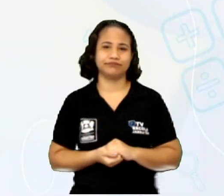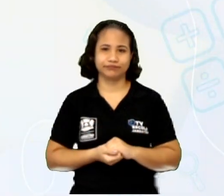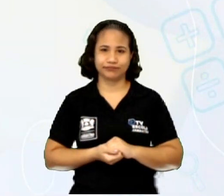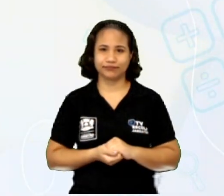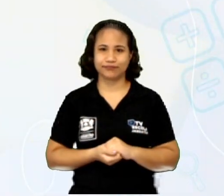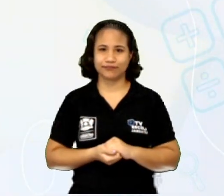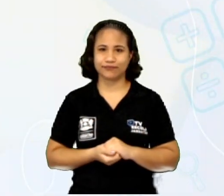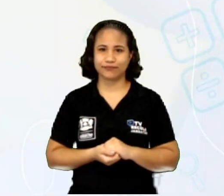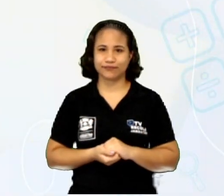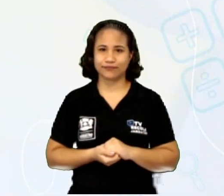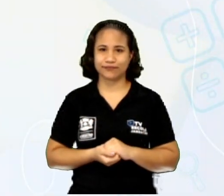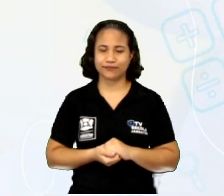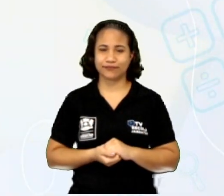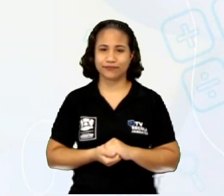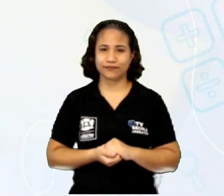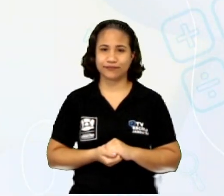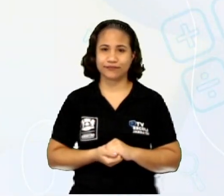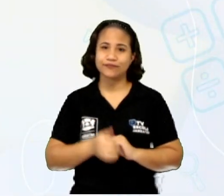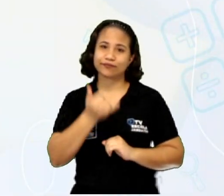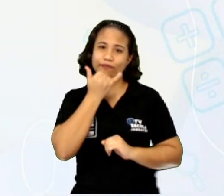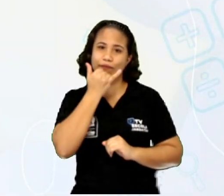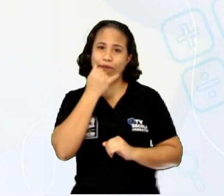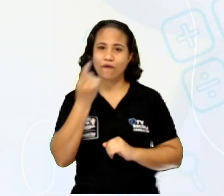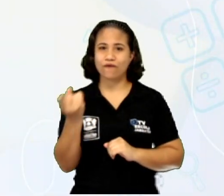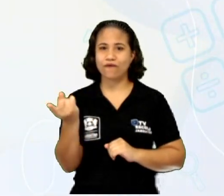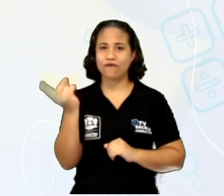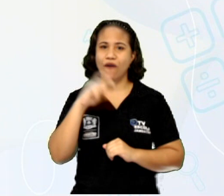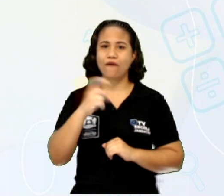Opa, deixa eu voltar aqui, gente. Desculpa.